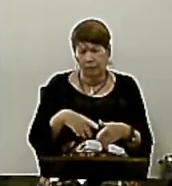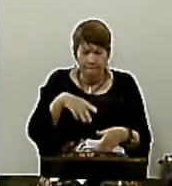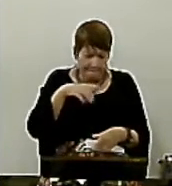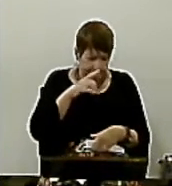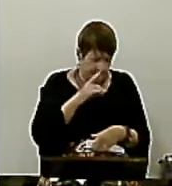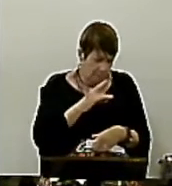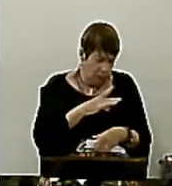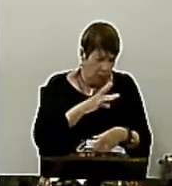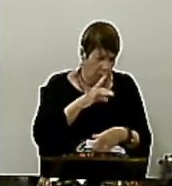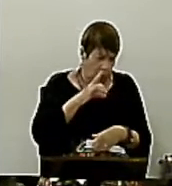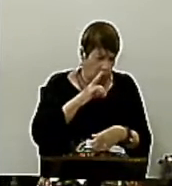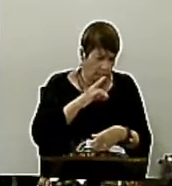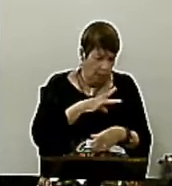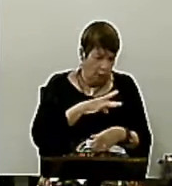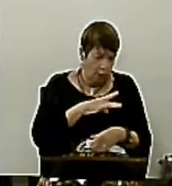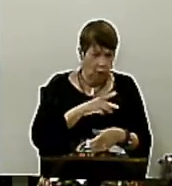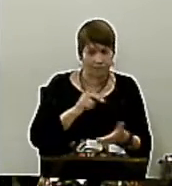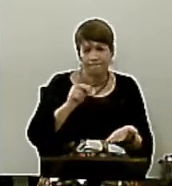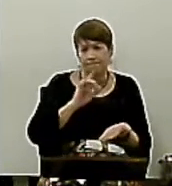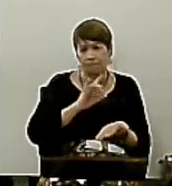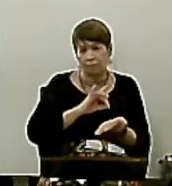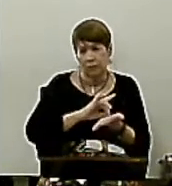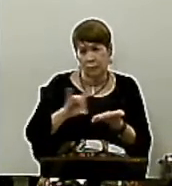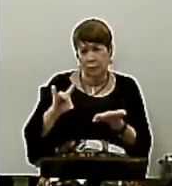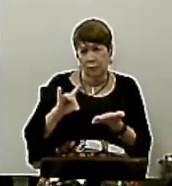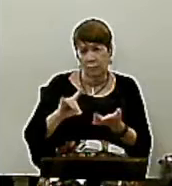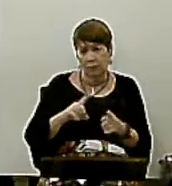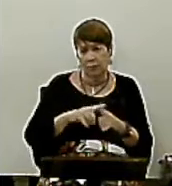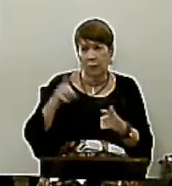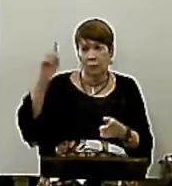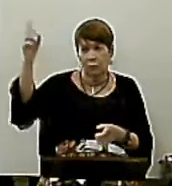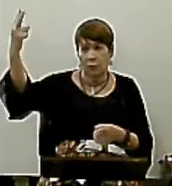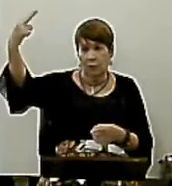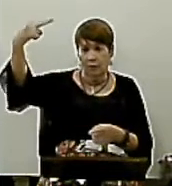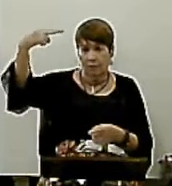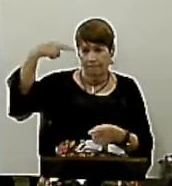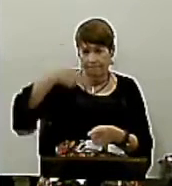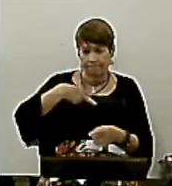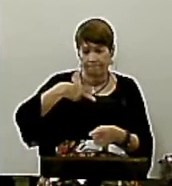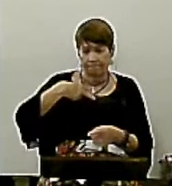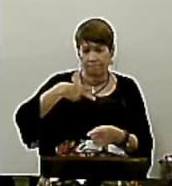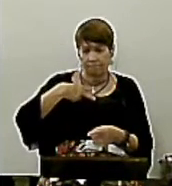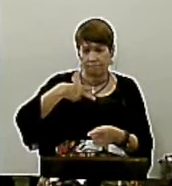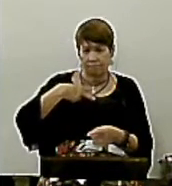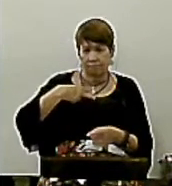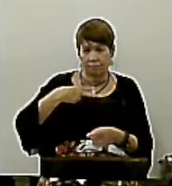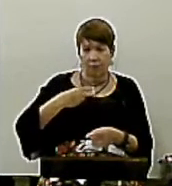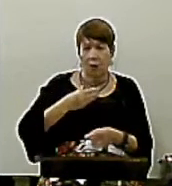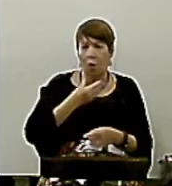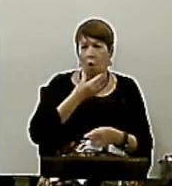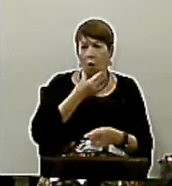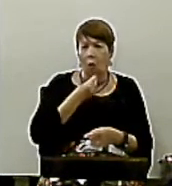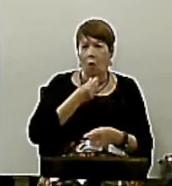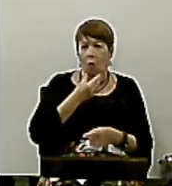de medo Dos Midianitas Mas Deus Olha para ele E diz Homem valente